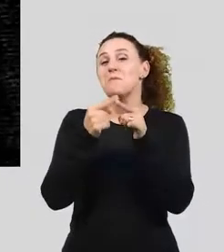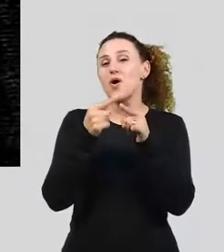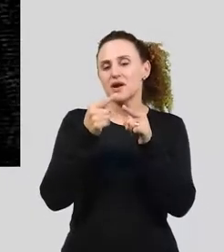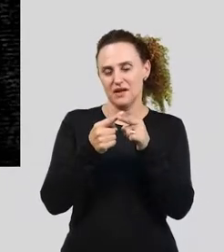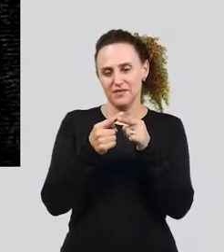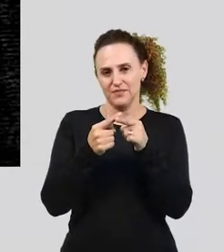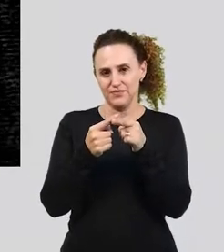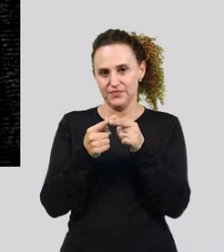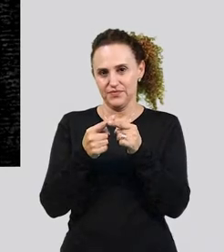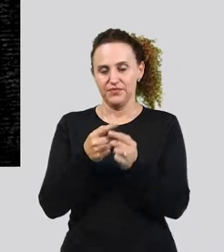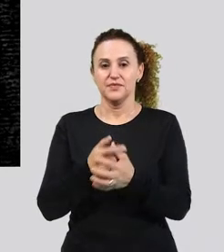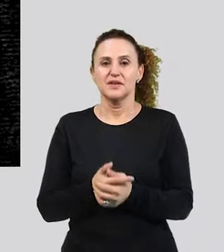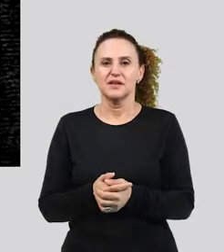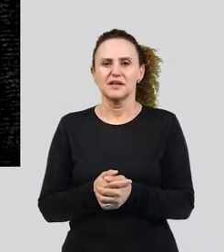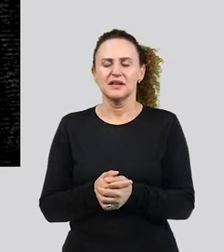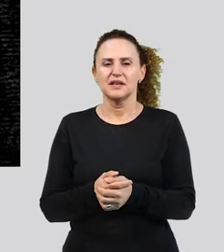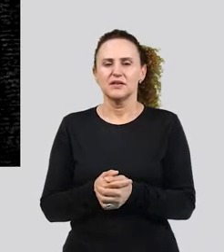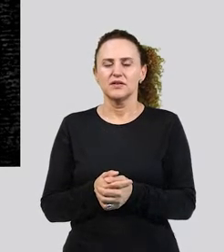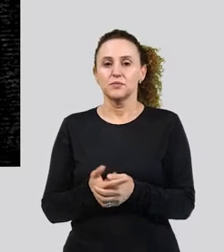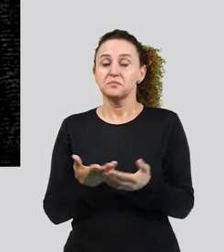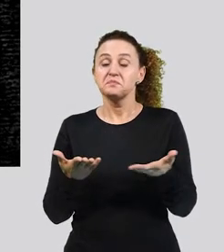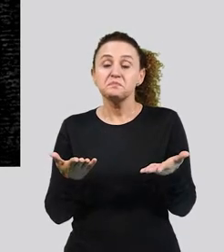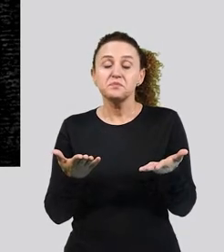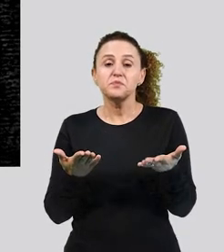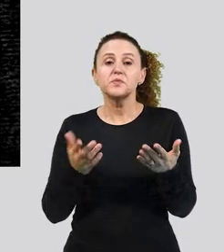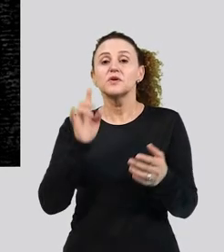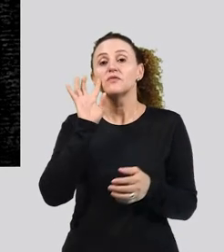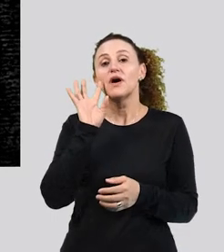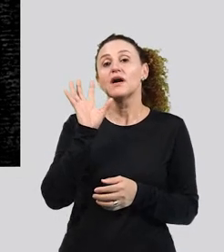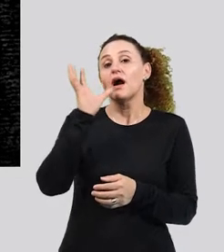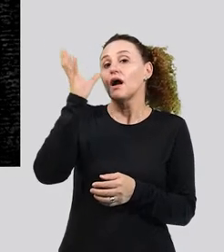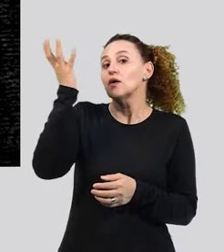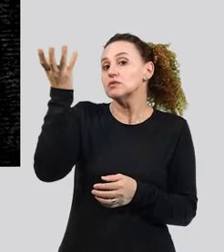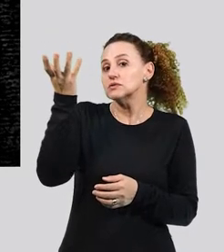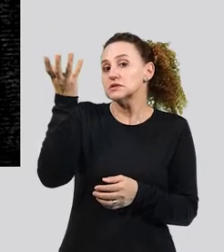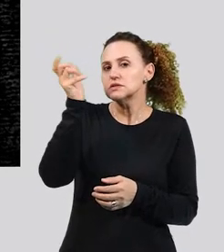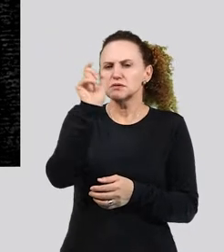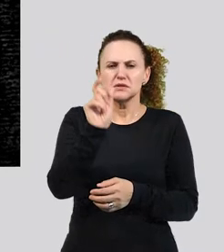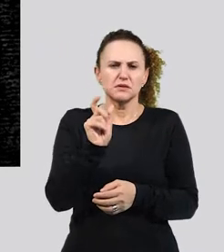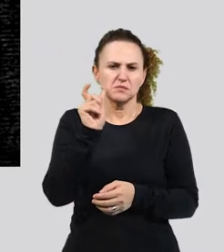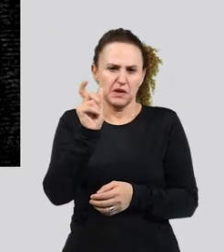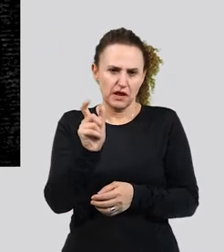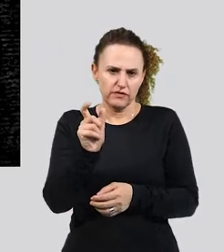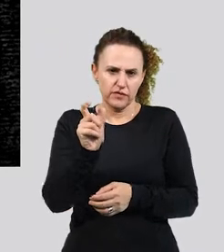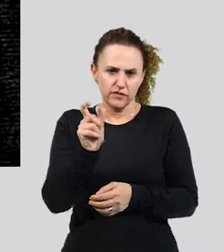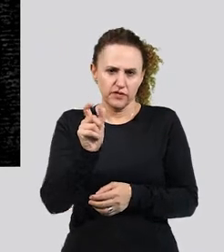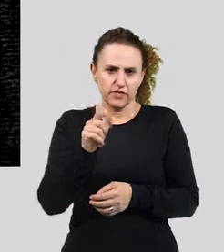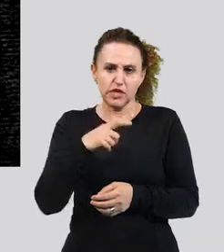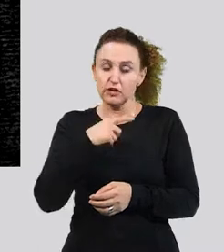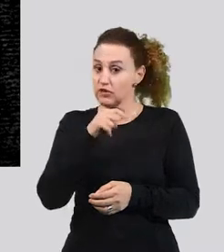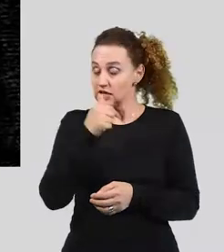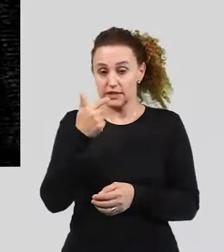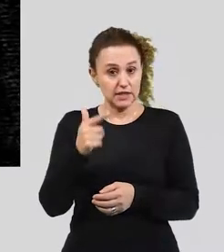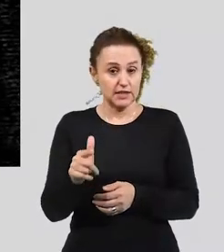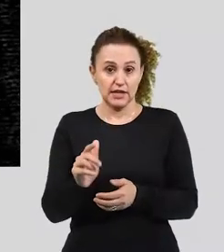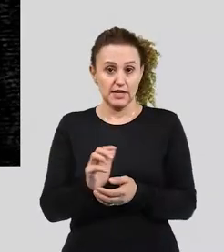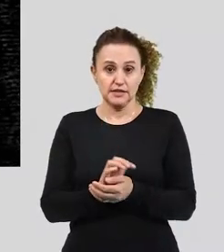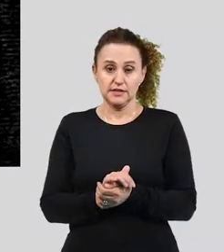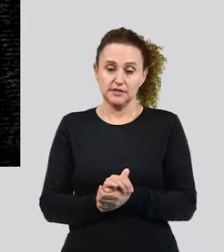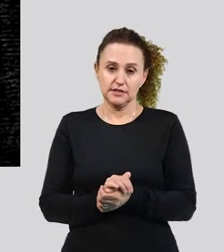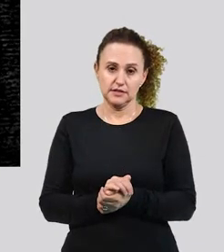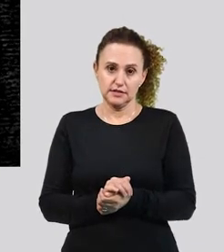invariáveis? Nada vai acontecer com elas. Então, não vai haver nenhum acréscimo,